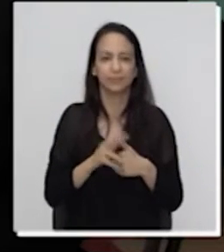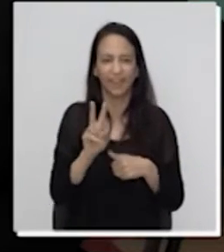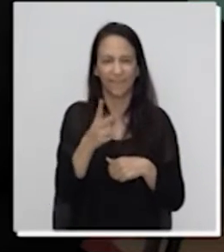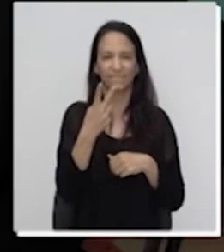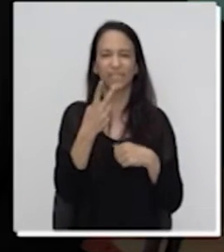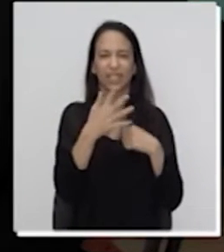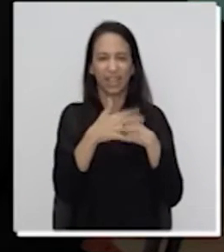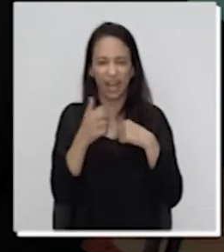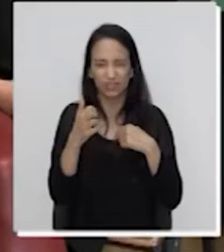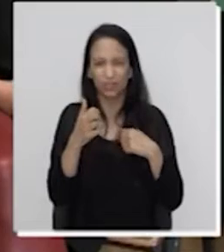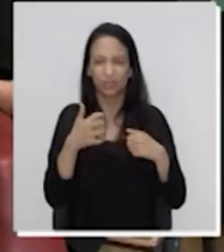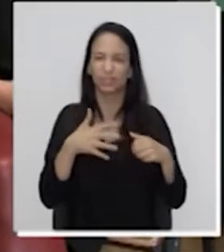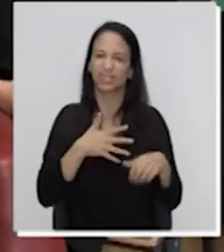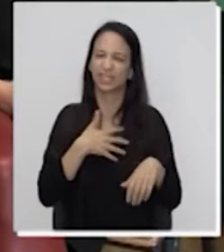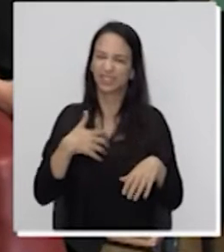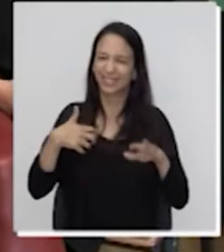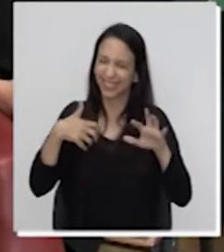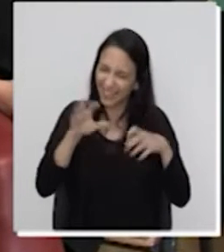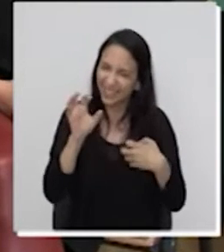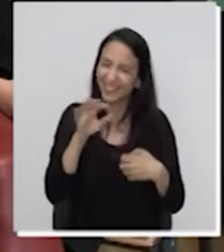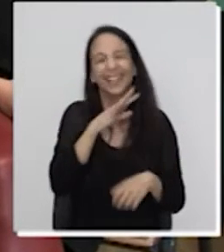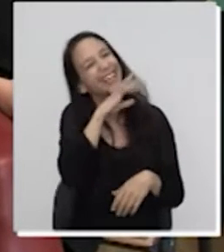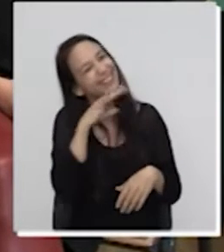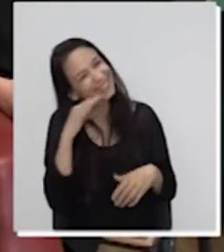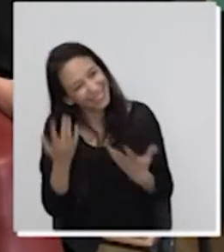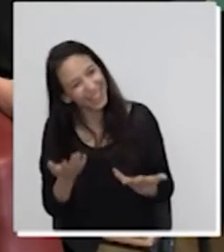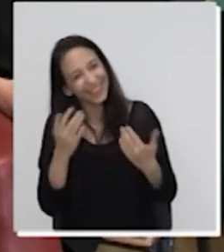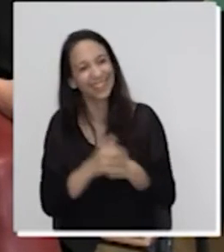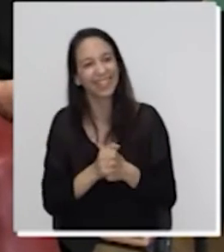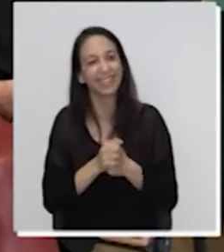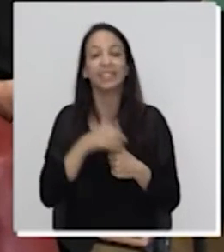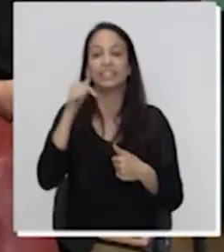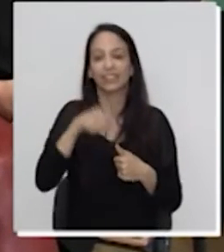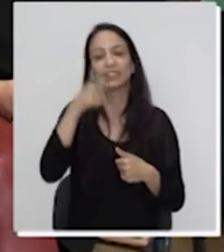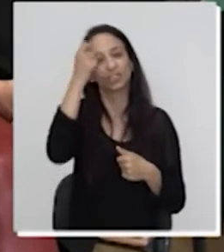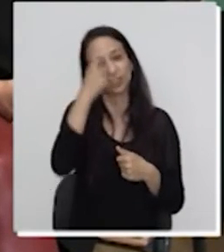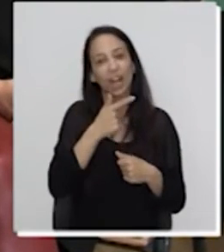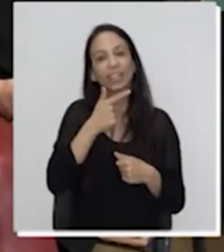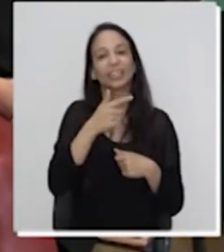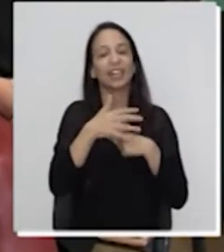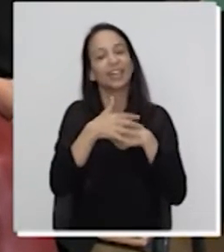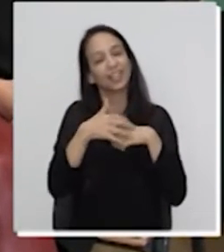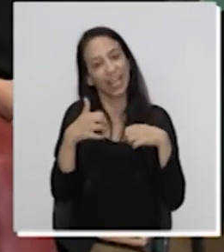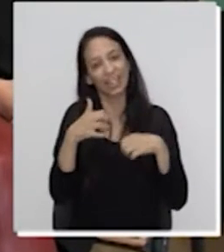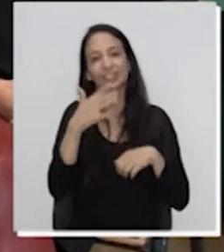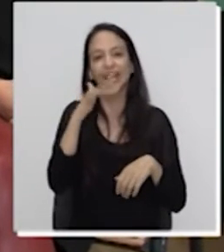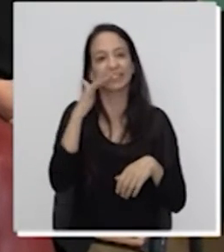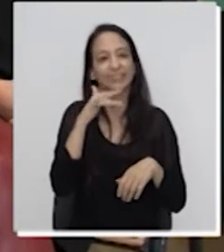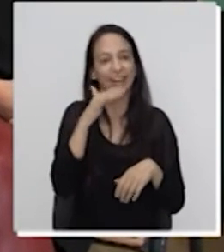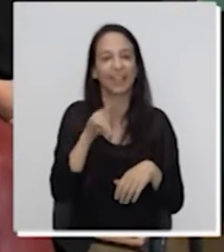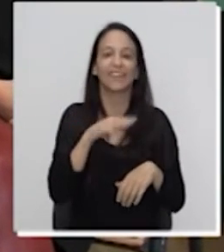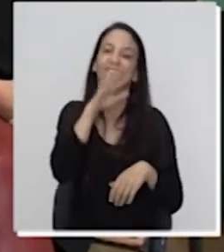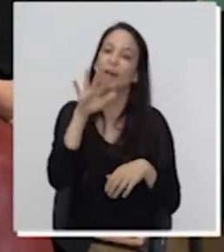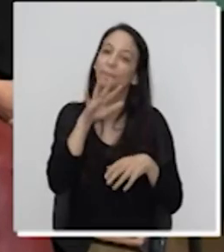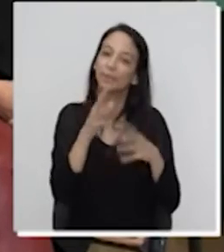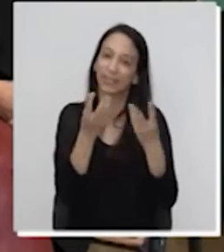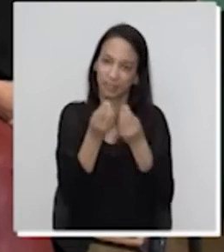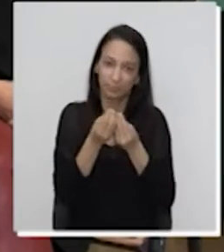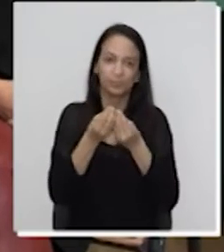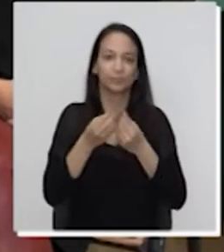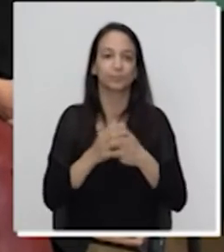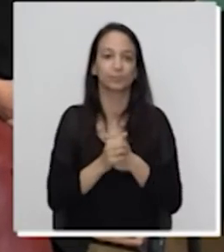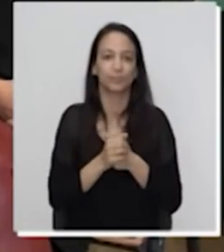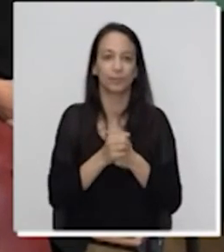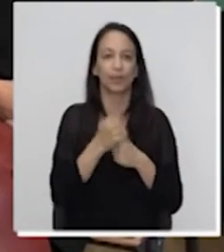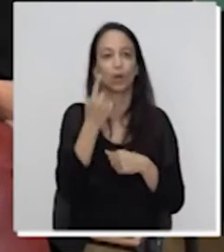cantar-vos hoje uma canção também que fala da história de um gato e como ele veio a fazer parte de uma família. Chama-se a canção Um Gato